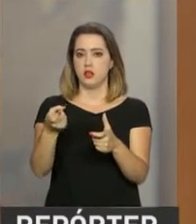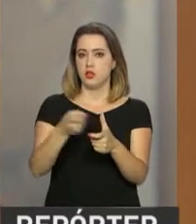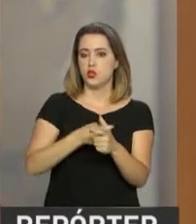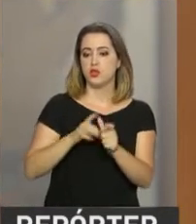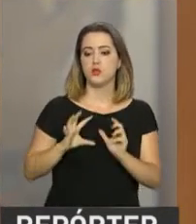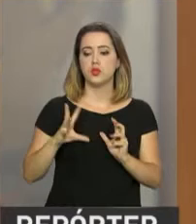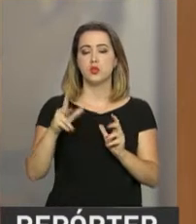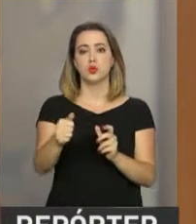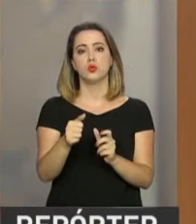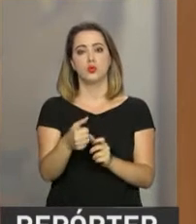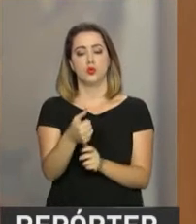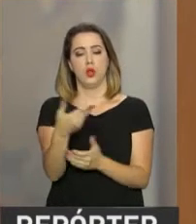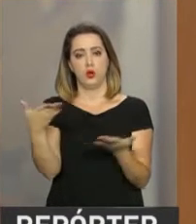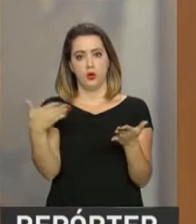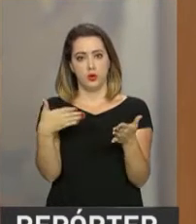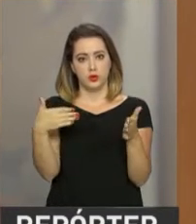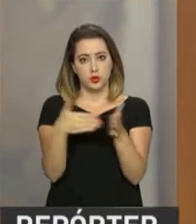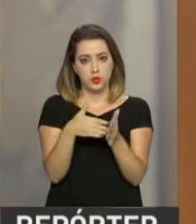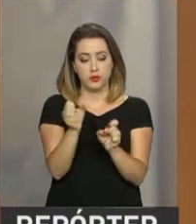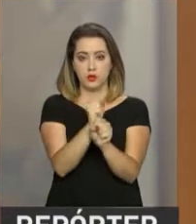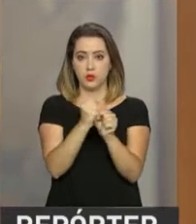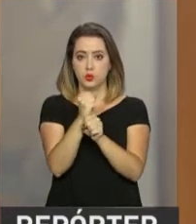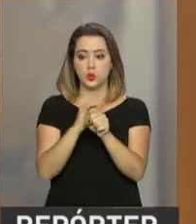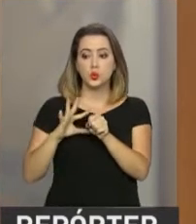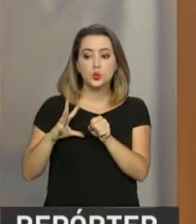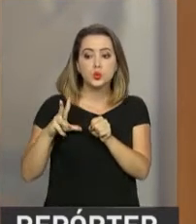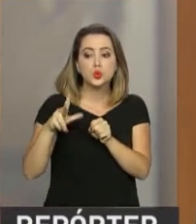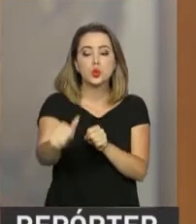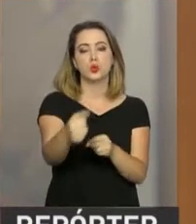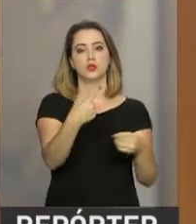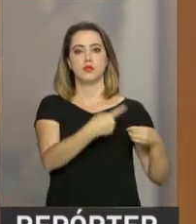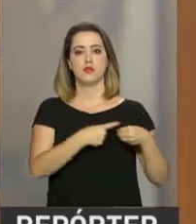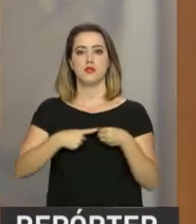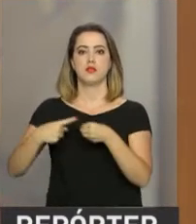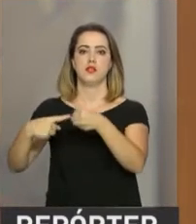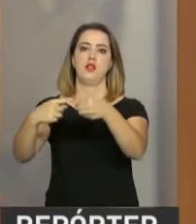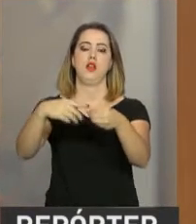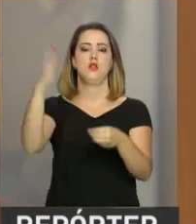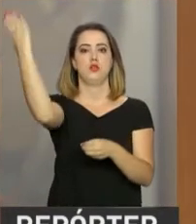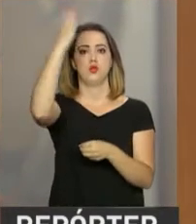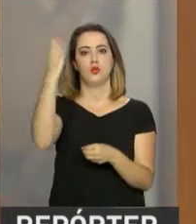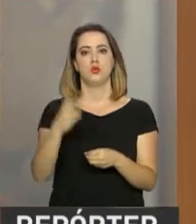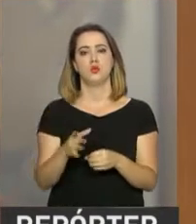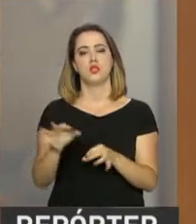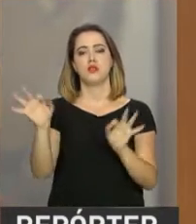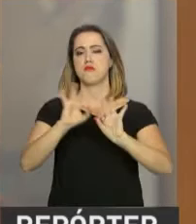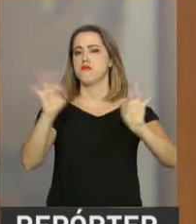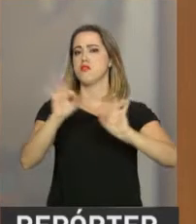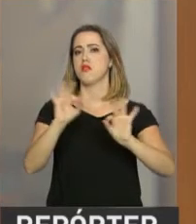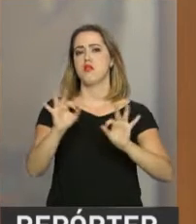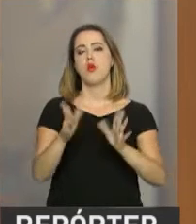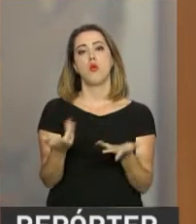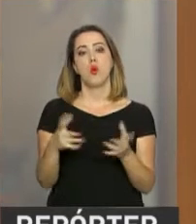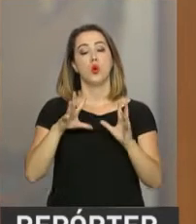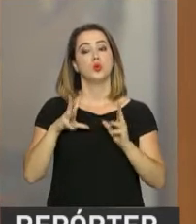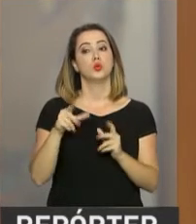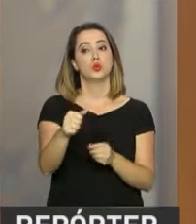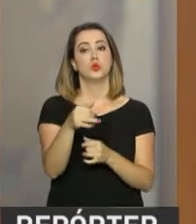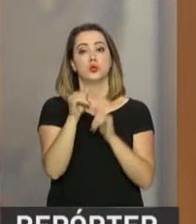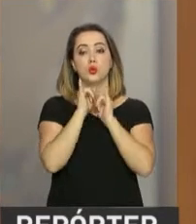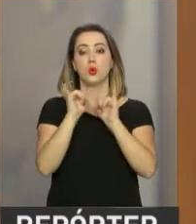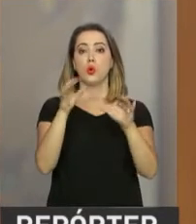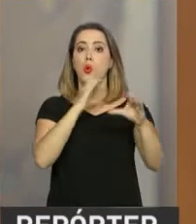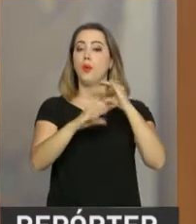os municípios brasileiros, sem nenhuma exceção. Portanto, comunique-se com o governo federal que você